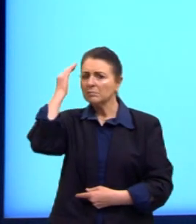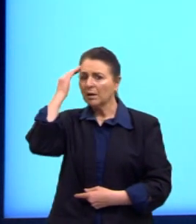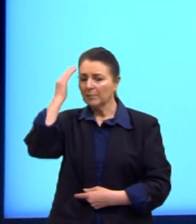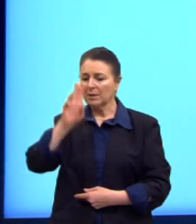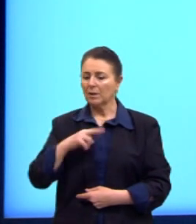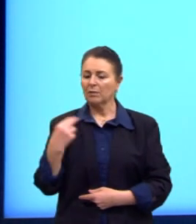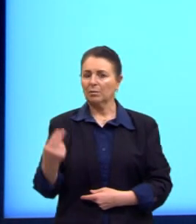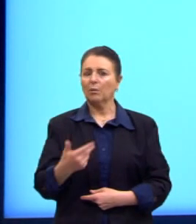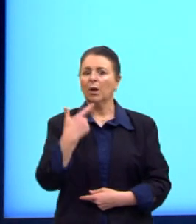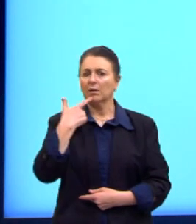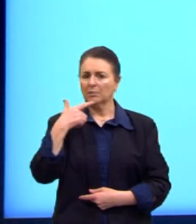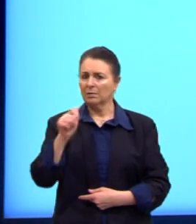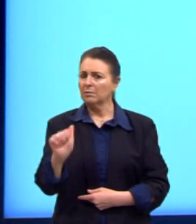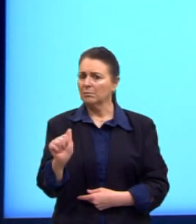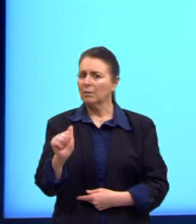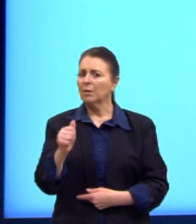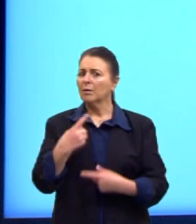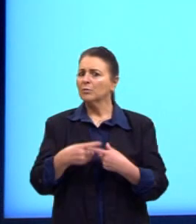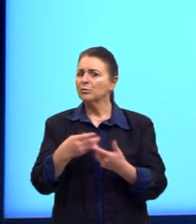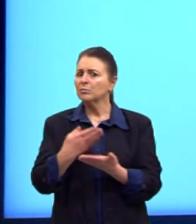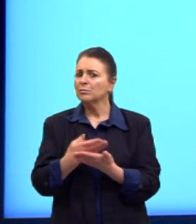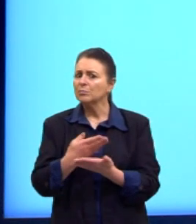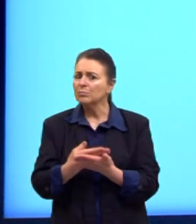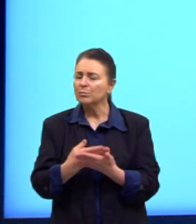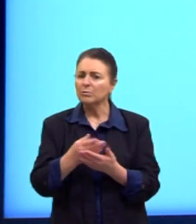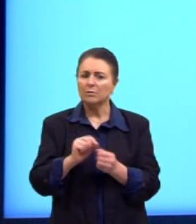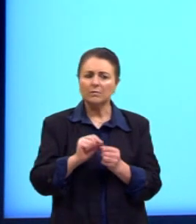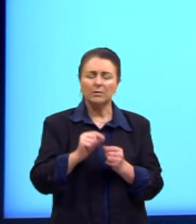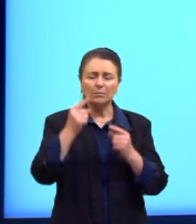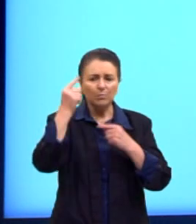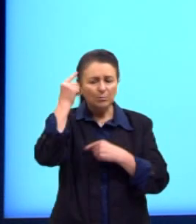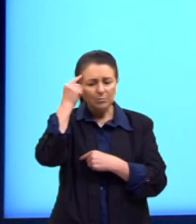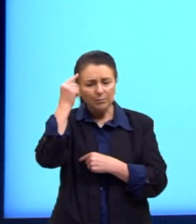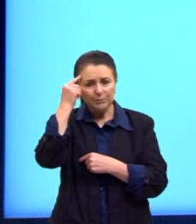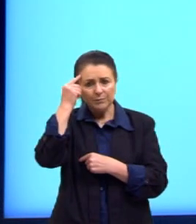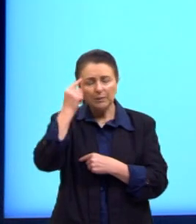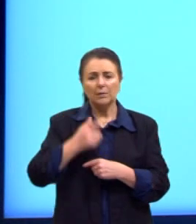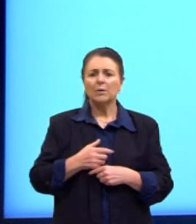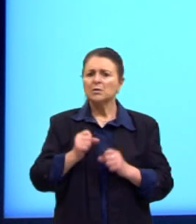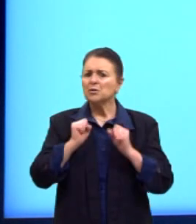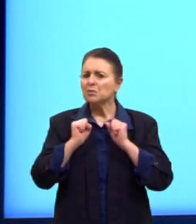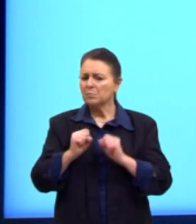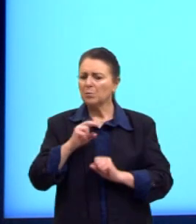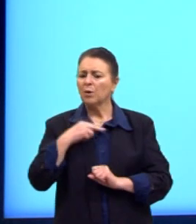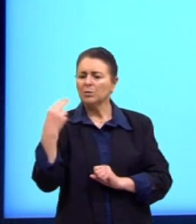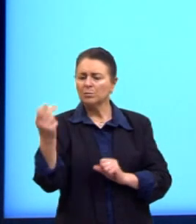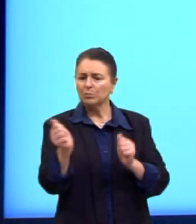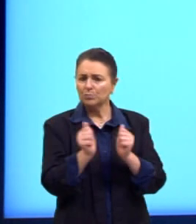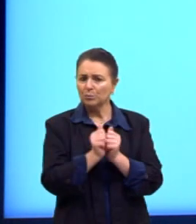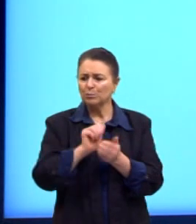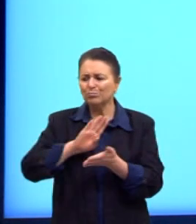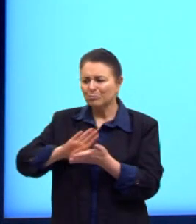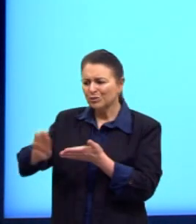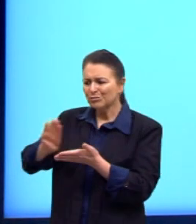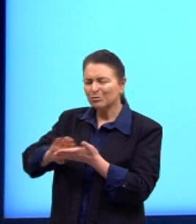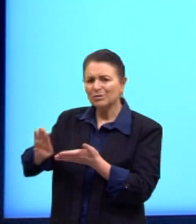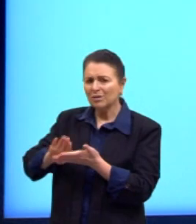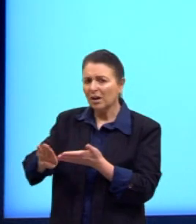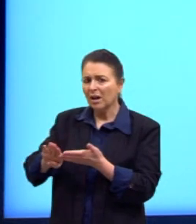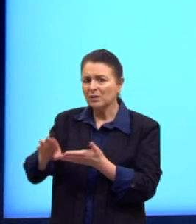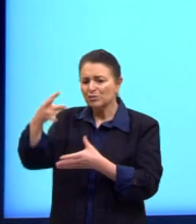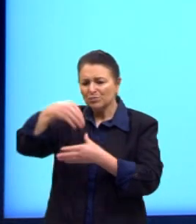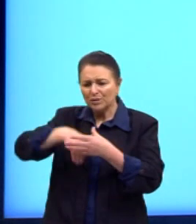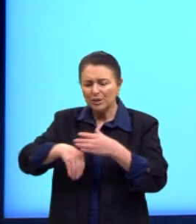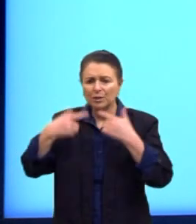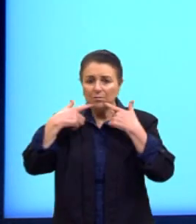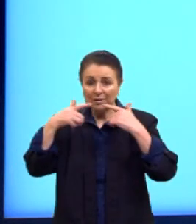língua, porque a gente estuda ela, gente está aqui fazendo uma reflexão, que a gente possa ir tirando da nossa língua,